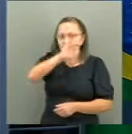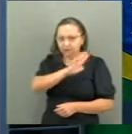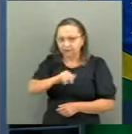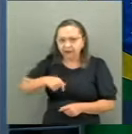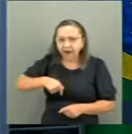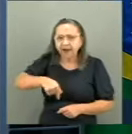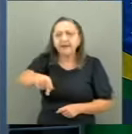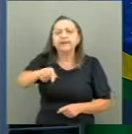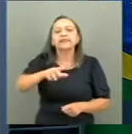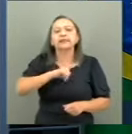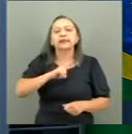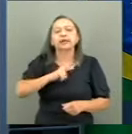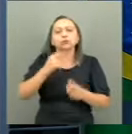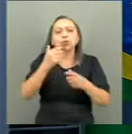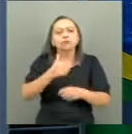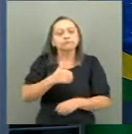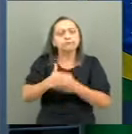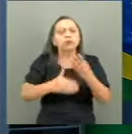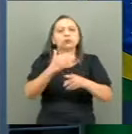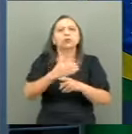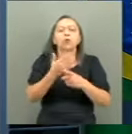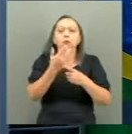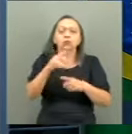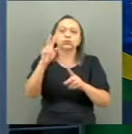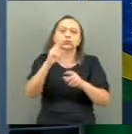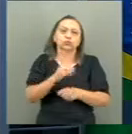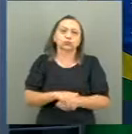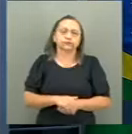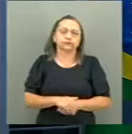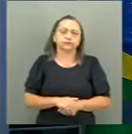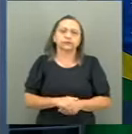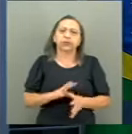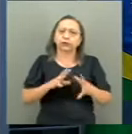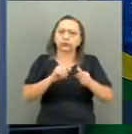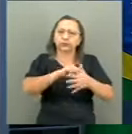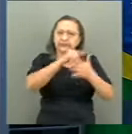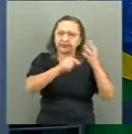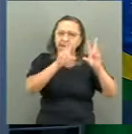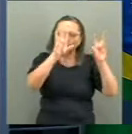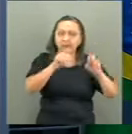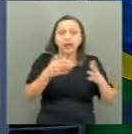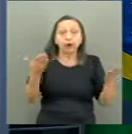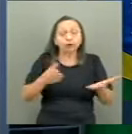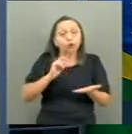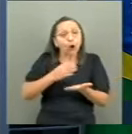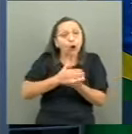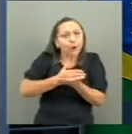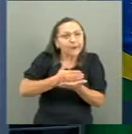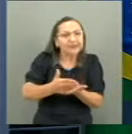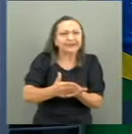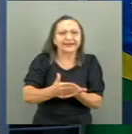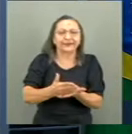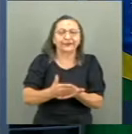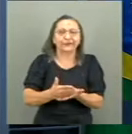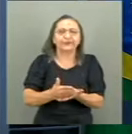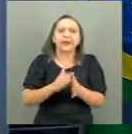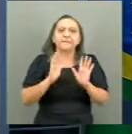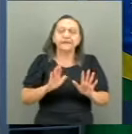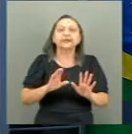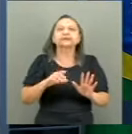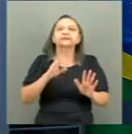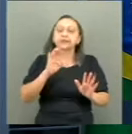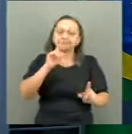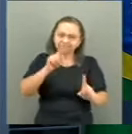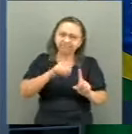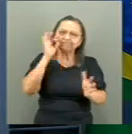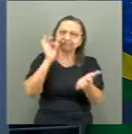está tendo um outro olhar para todos esses temas. Estamos apenas no início, aqui eu termino, presidente, mas estamos no caminho